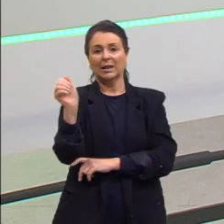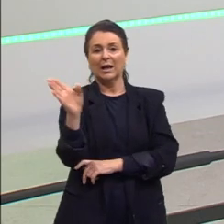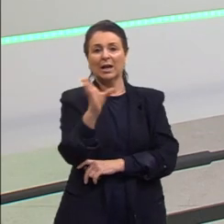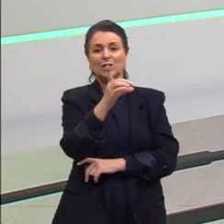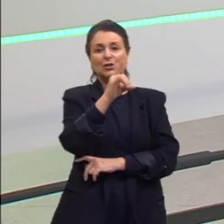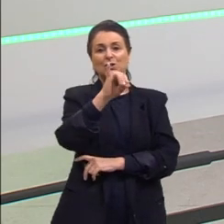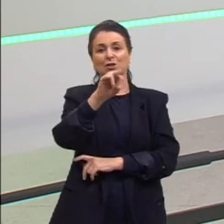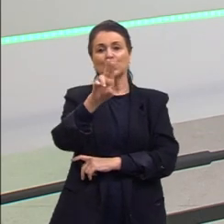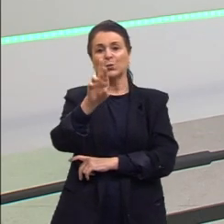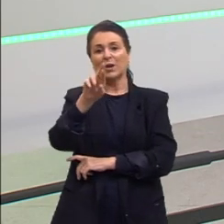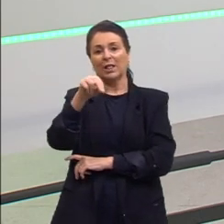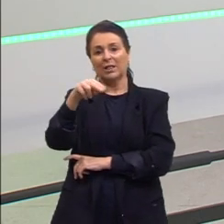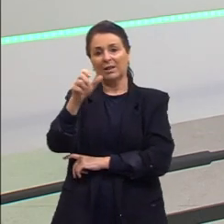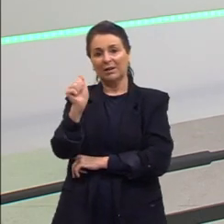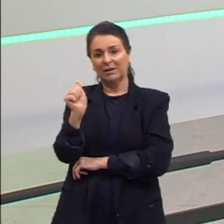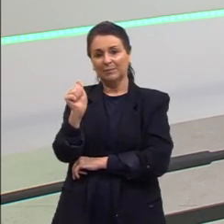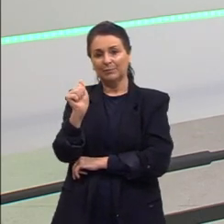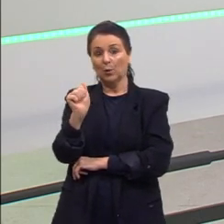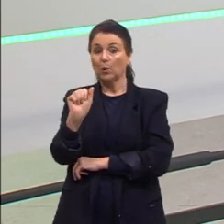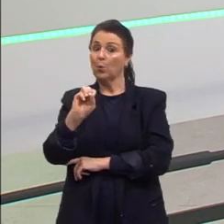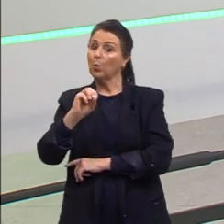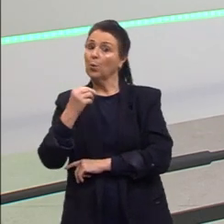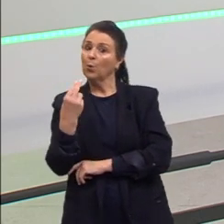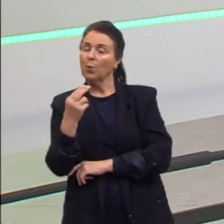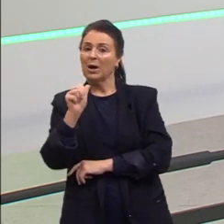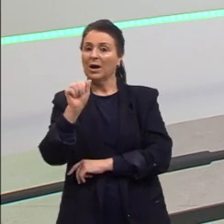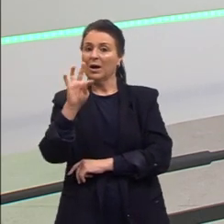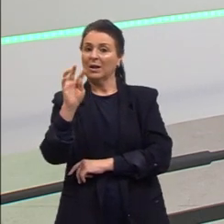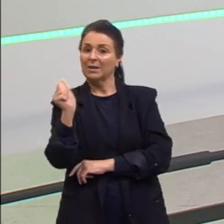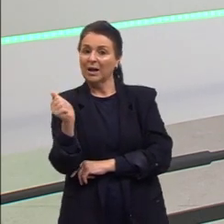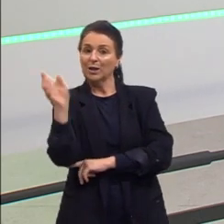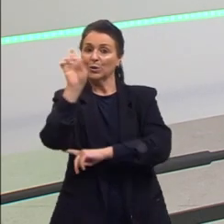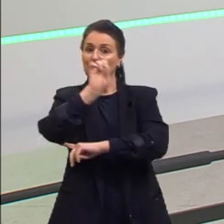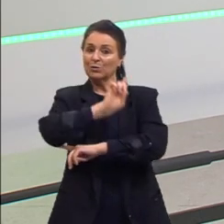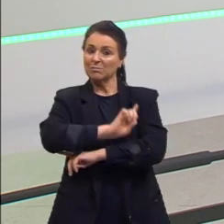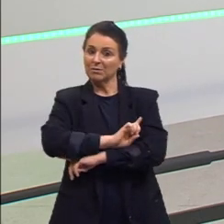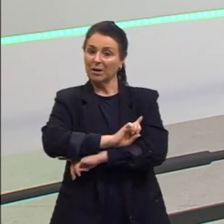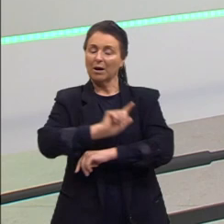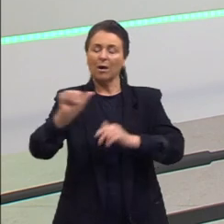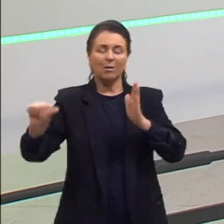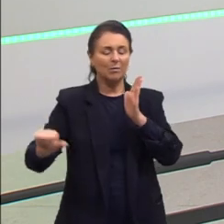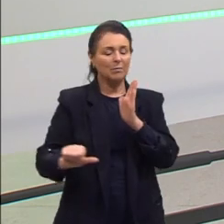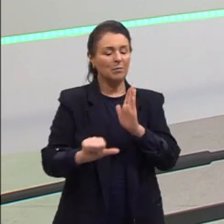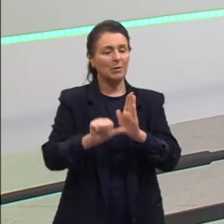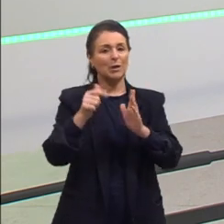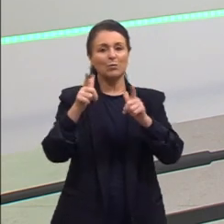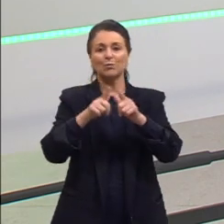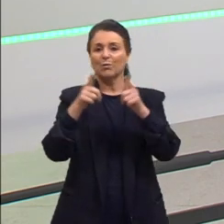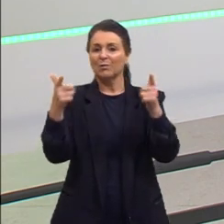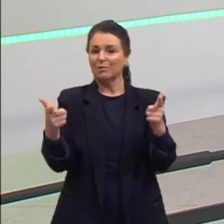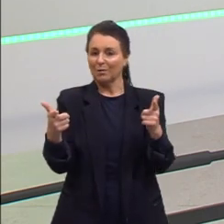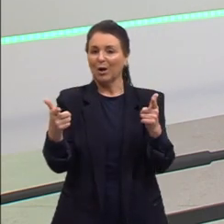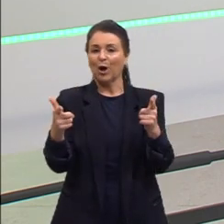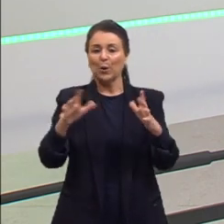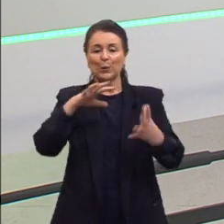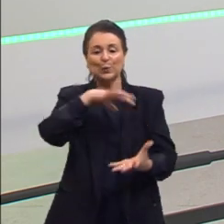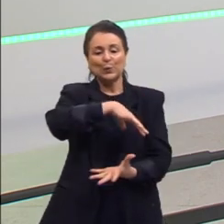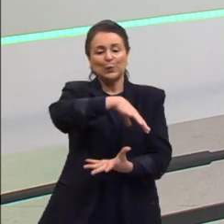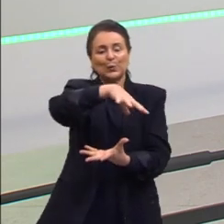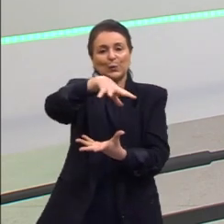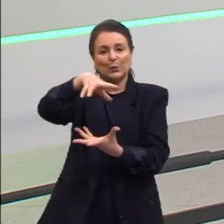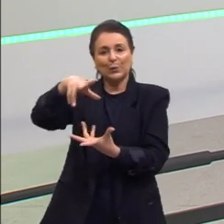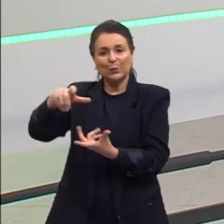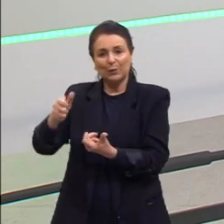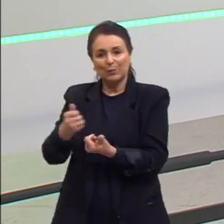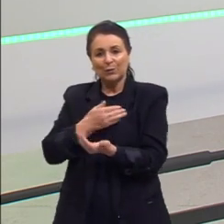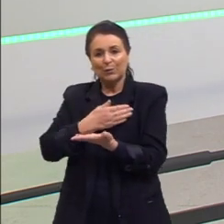né? Ou seja, a ata do dia, que seria o primeiro jornal que a gente tem notícia aí no mundo. Esse jornal, obviamente,